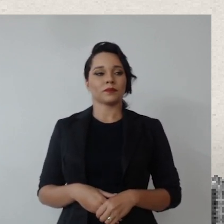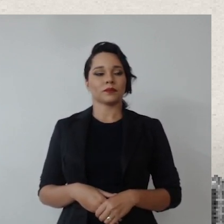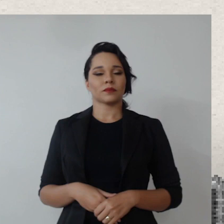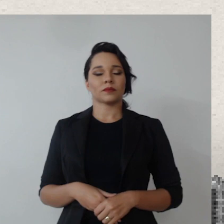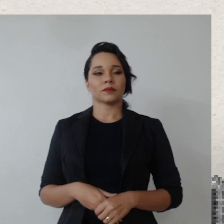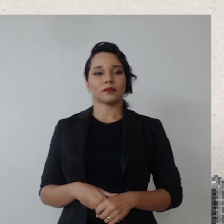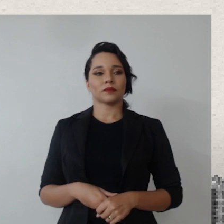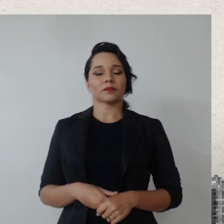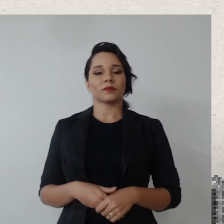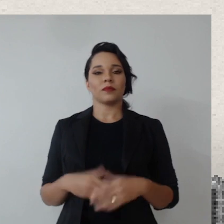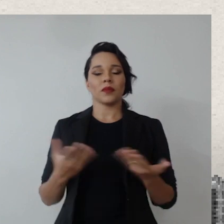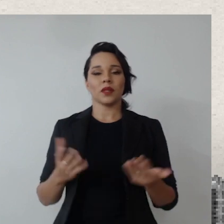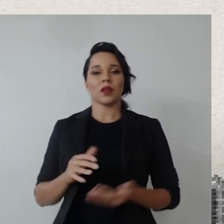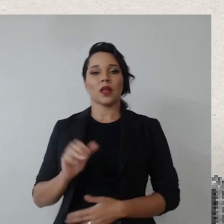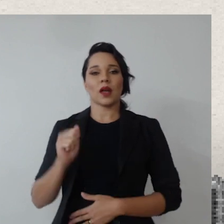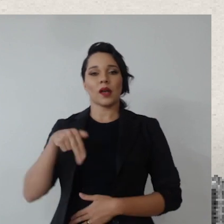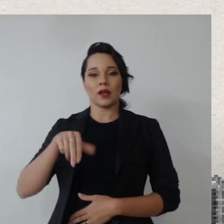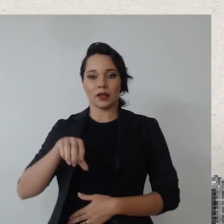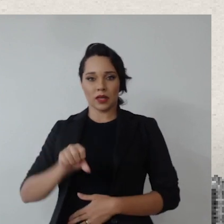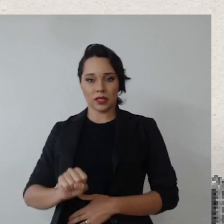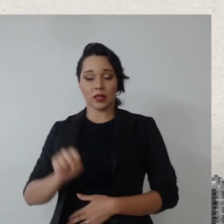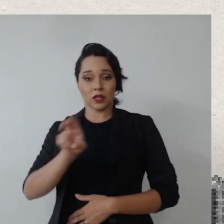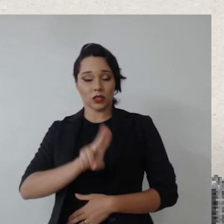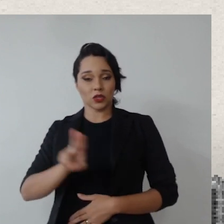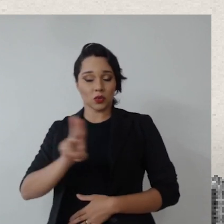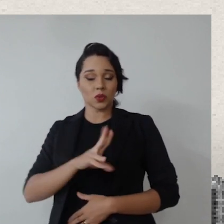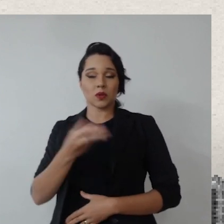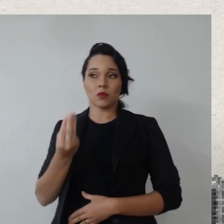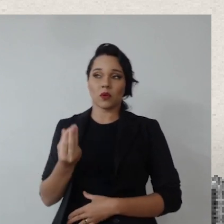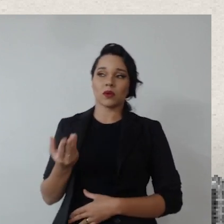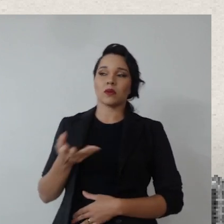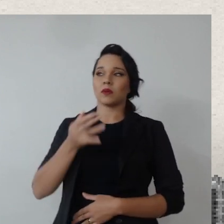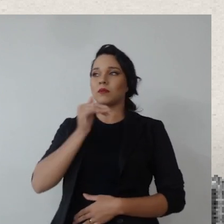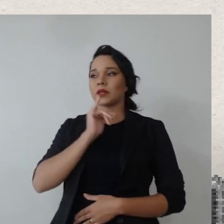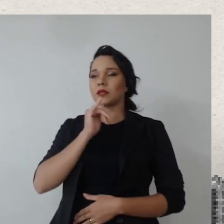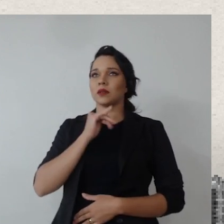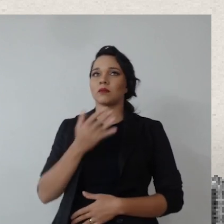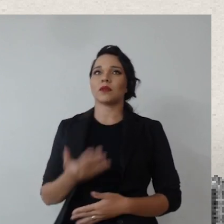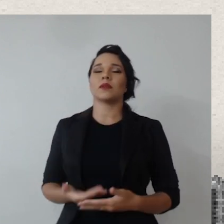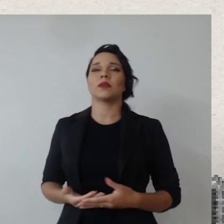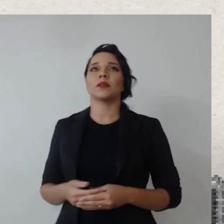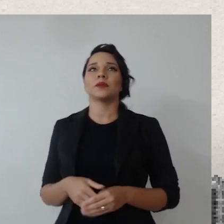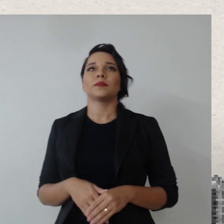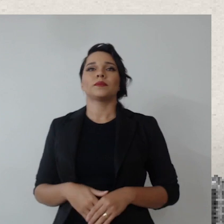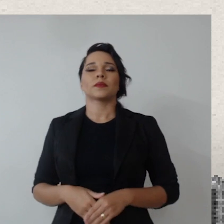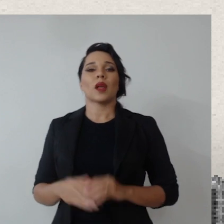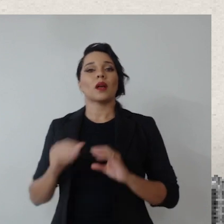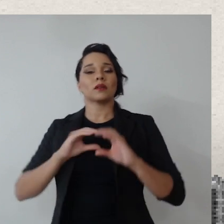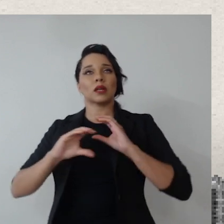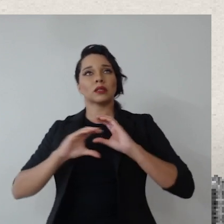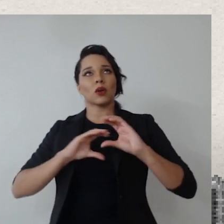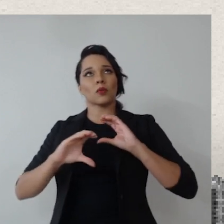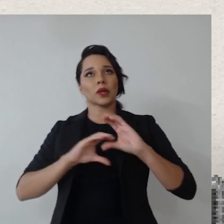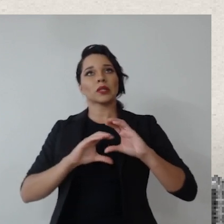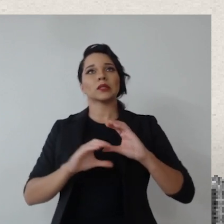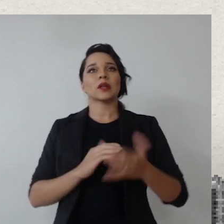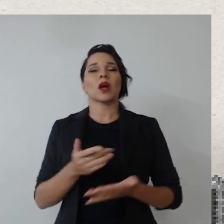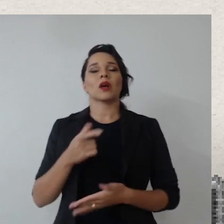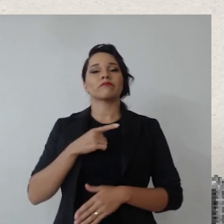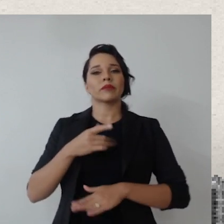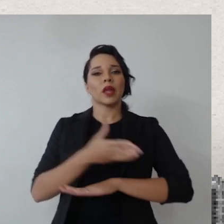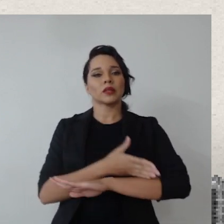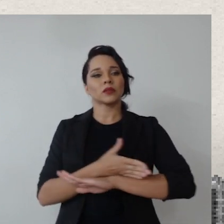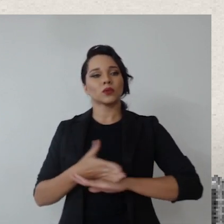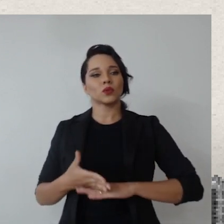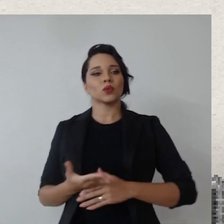Na verdade, o que é na ANS, a gente tem muito, a gente usa muitos canais de comunicação, a gente tem